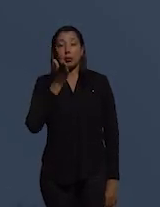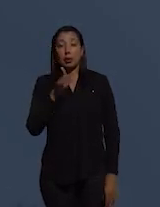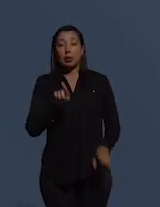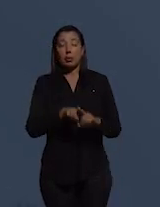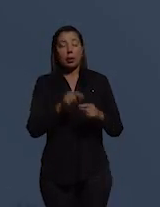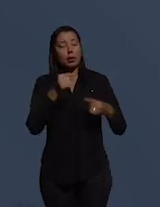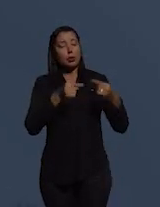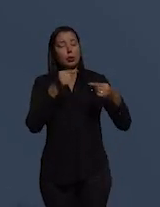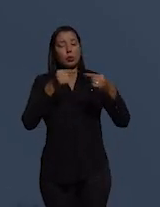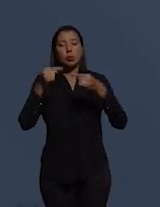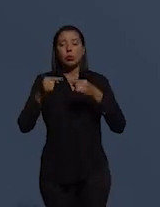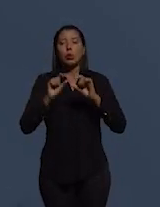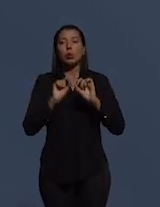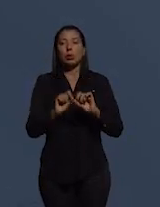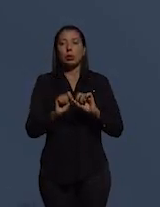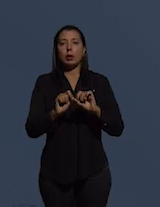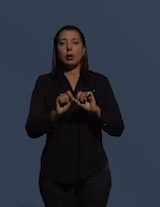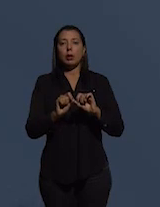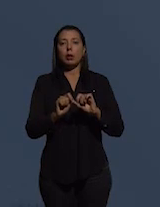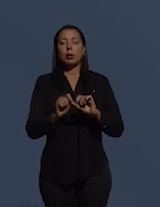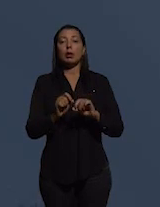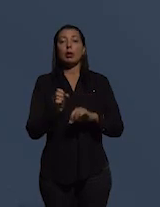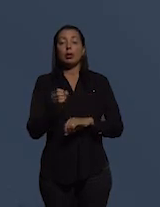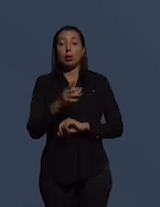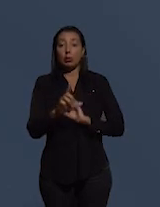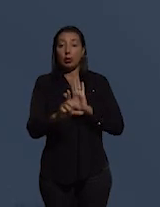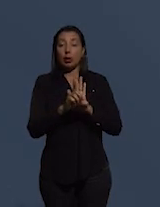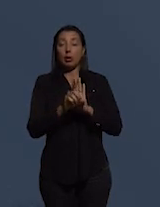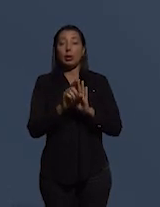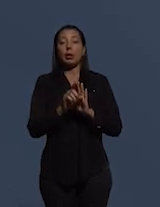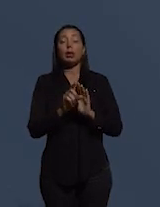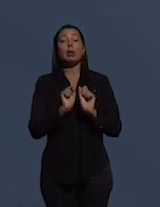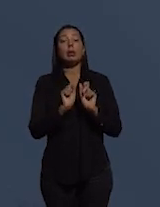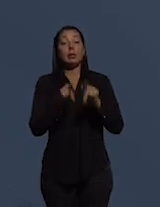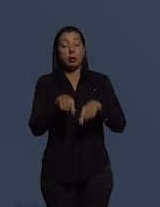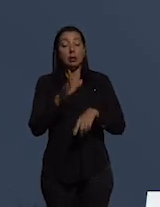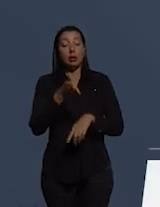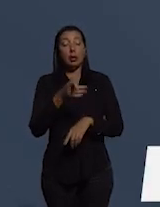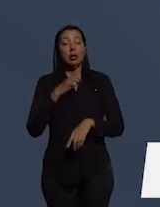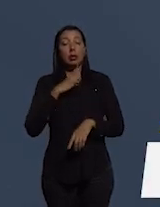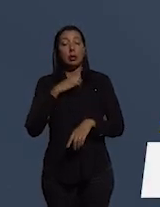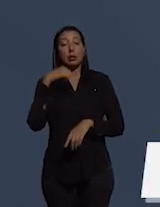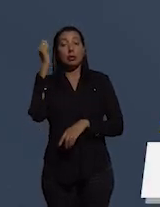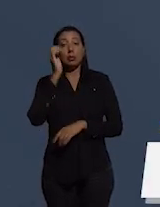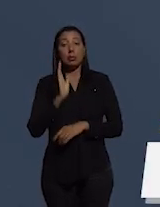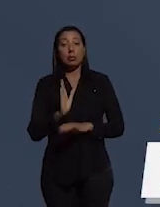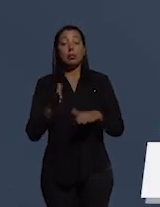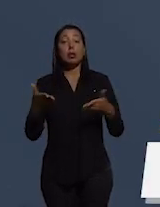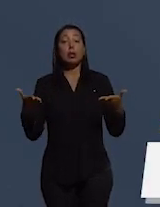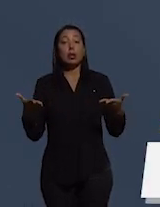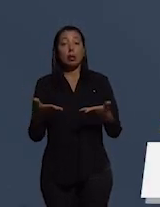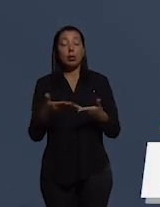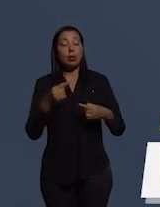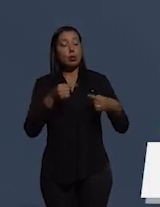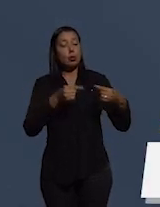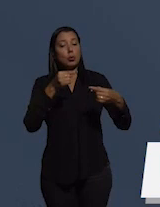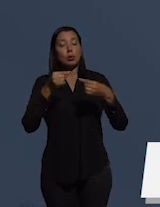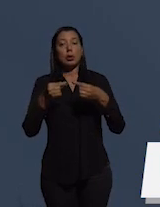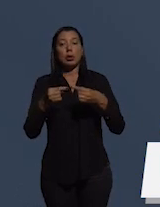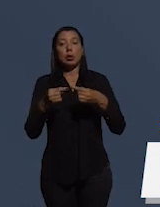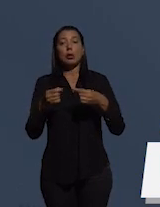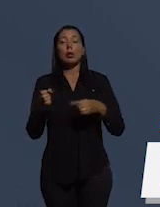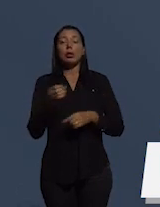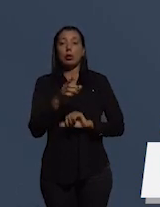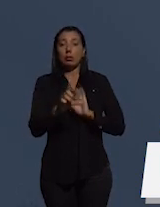debates sobre as reformas da Previdência que já houve no Brasil e agora nas discussões sobre a reforma